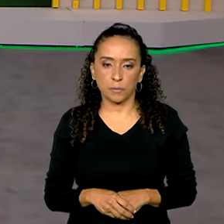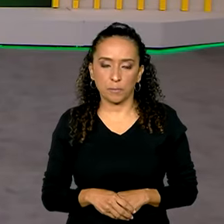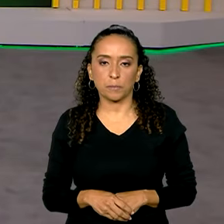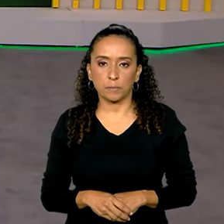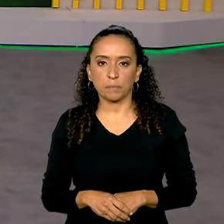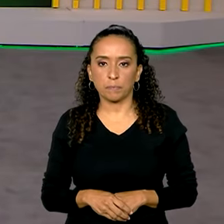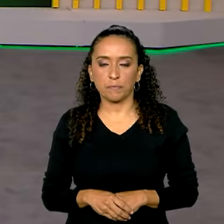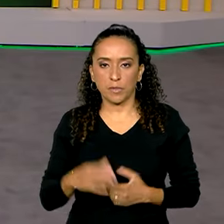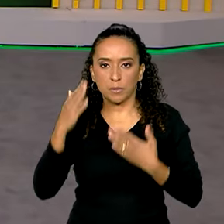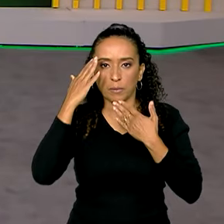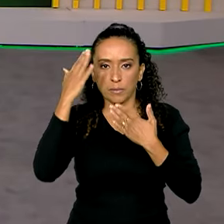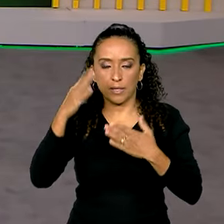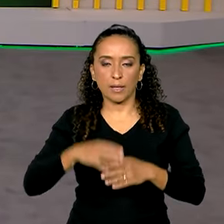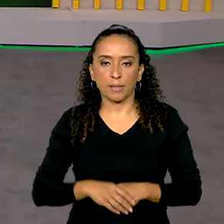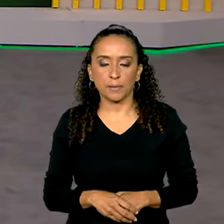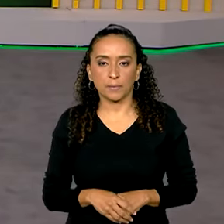Ok, Gabi. Obrigada pelas informações.